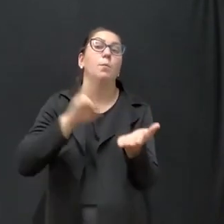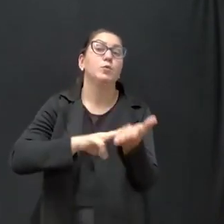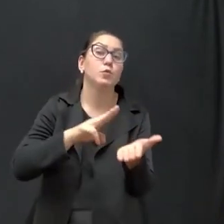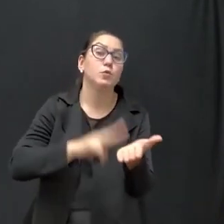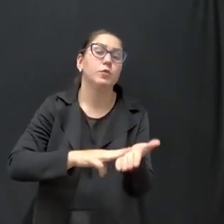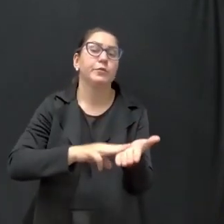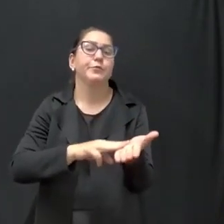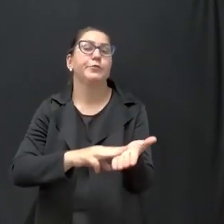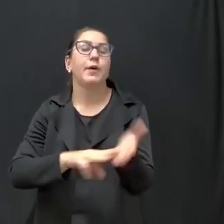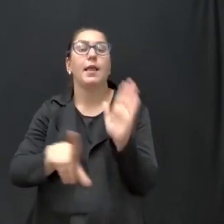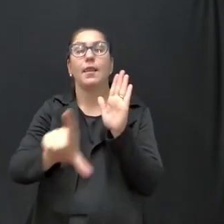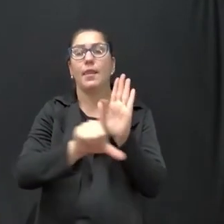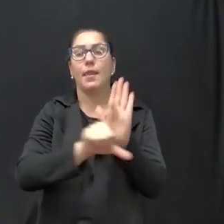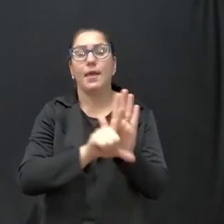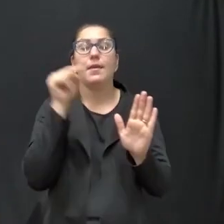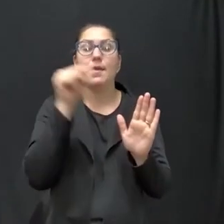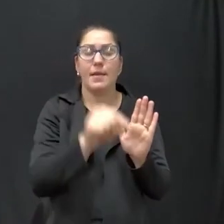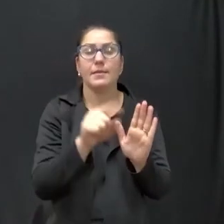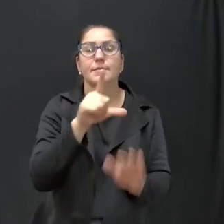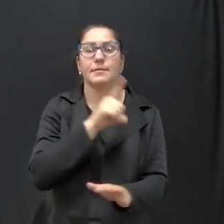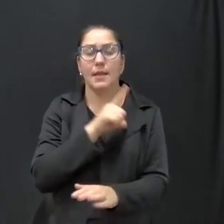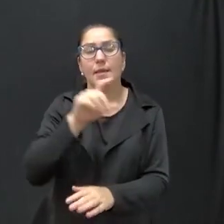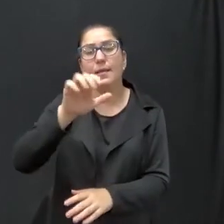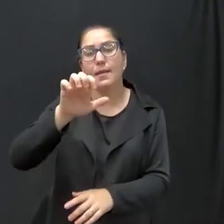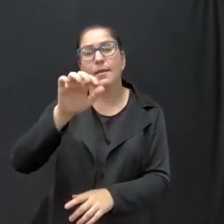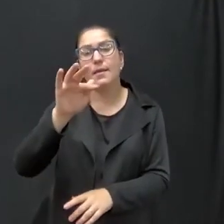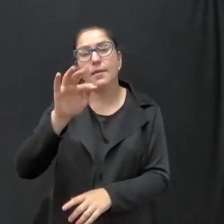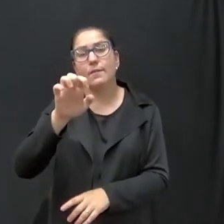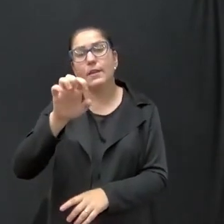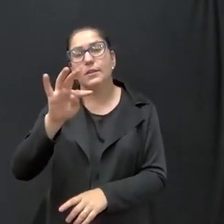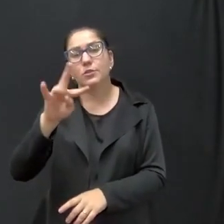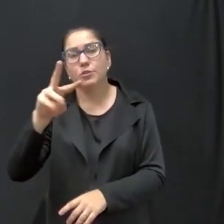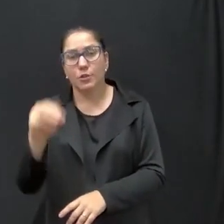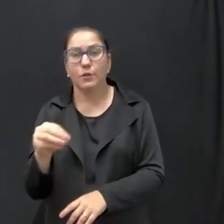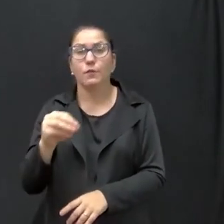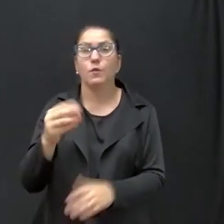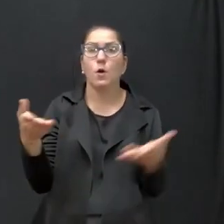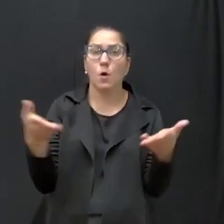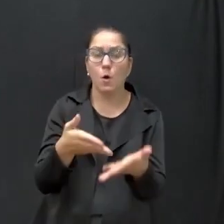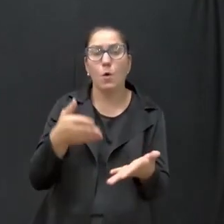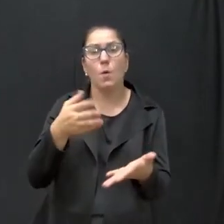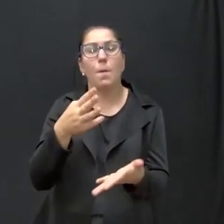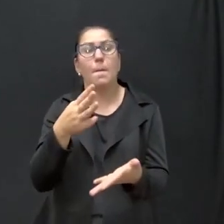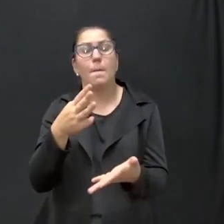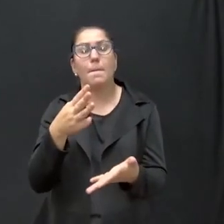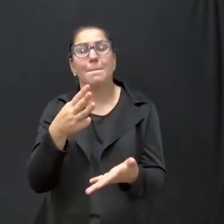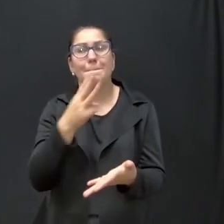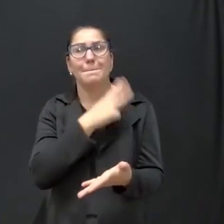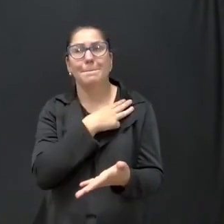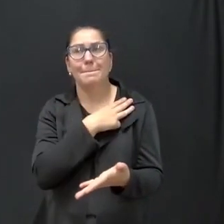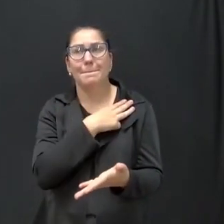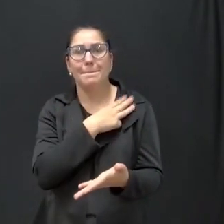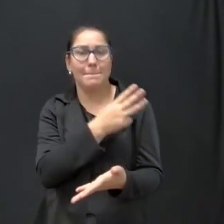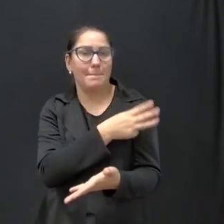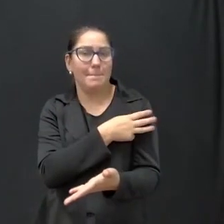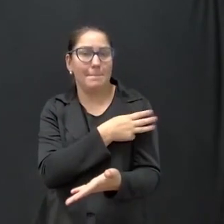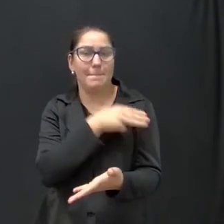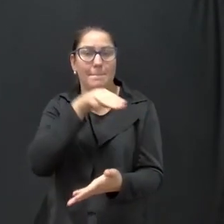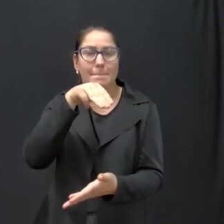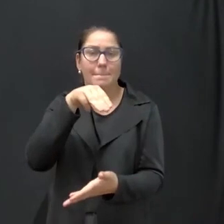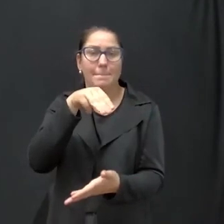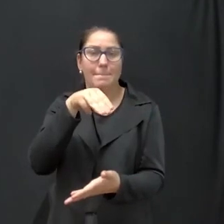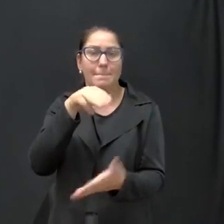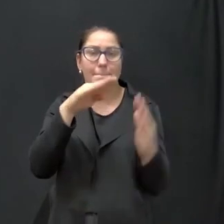Olha o que diz a lei. Que estiverem em efetivo exercício no magistério da rede pública de